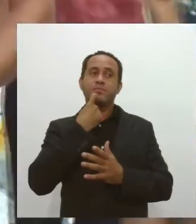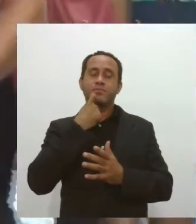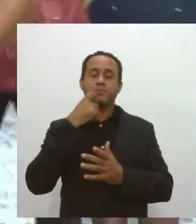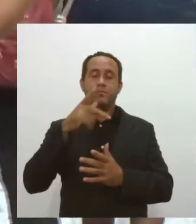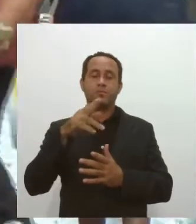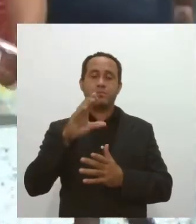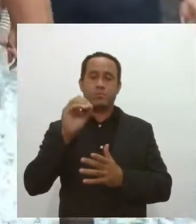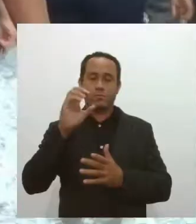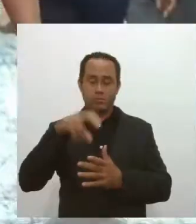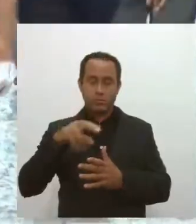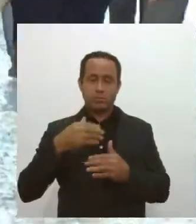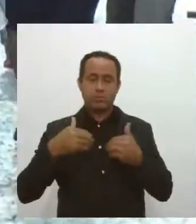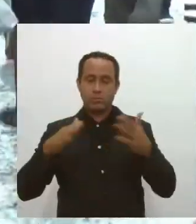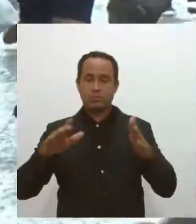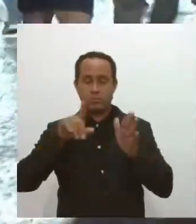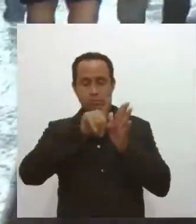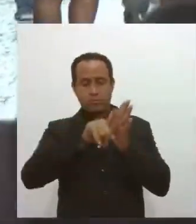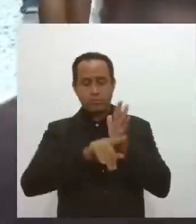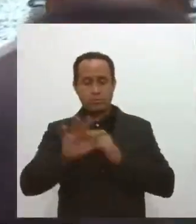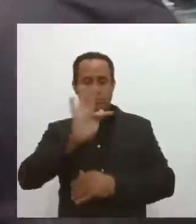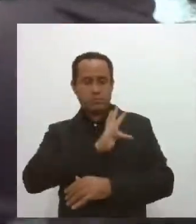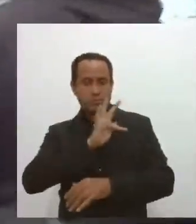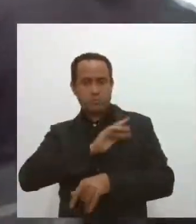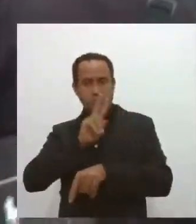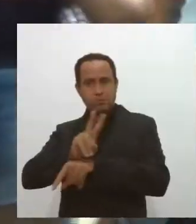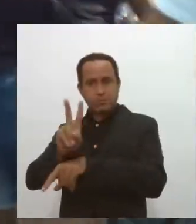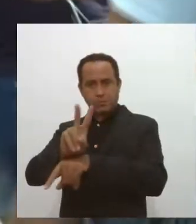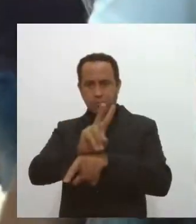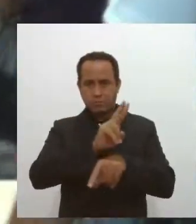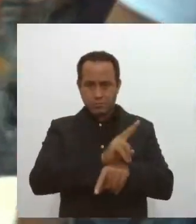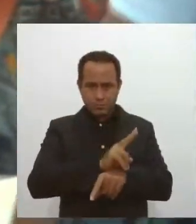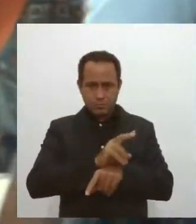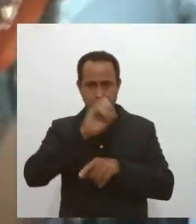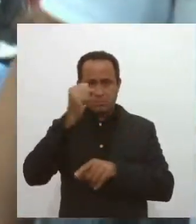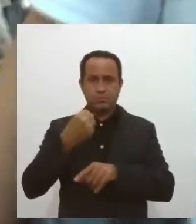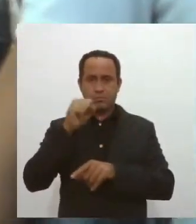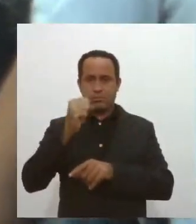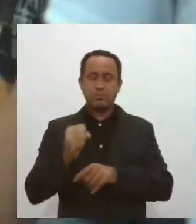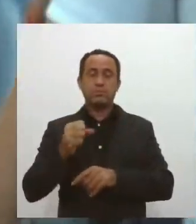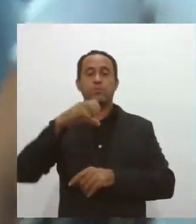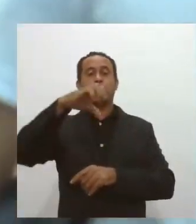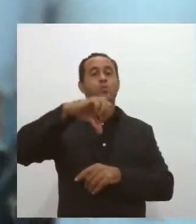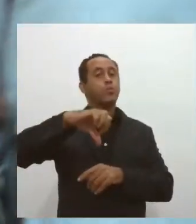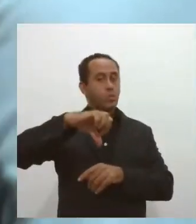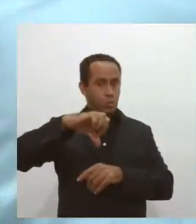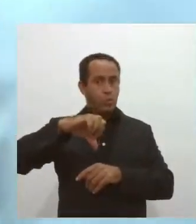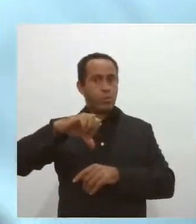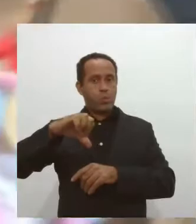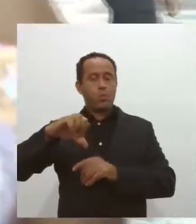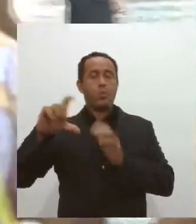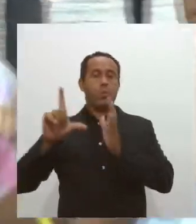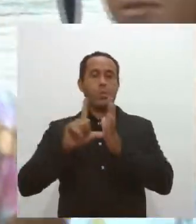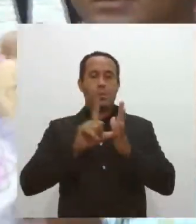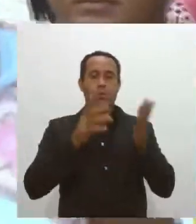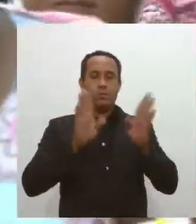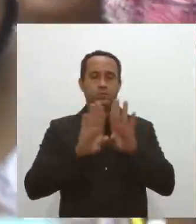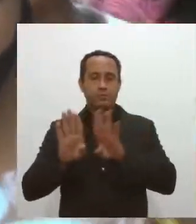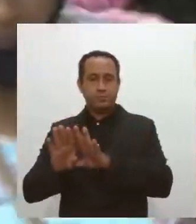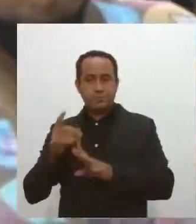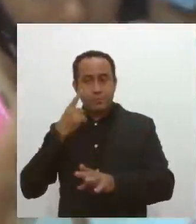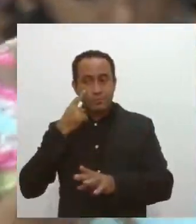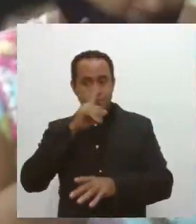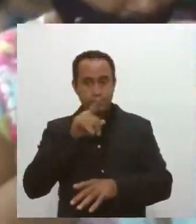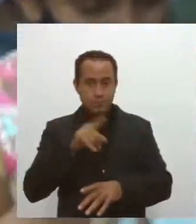iniciou uma série de fiscalizações na capital Sergipana. Nove estabelecimentos foram notificados e outros